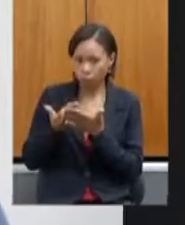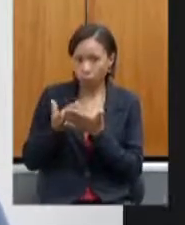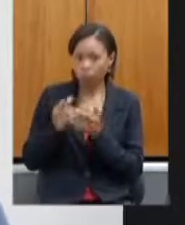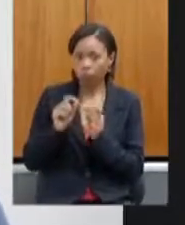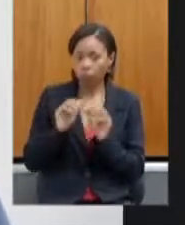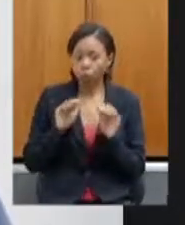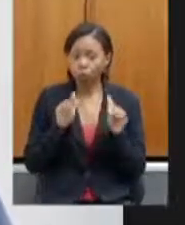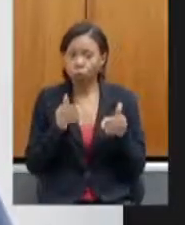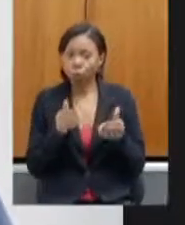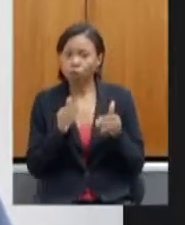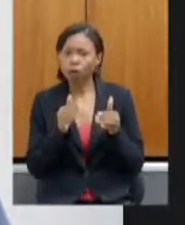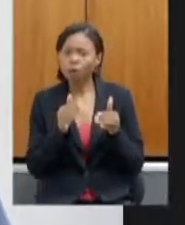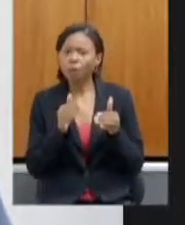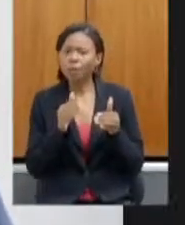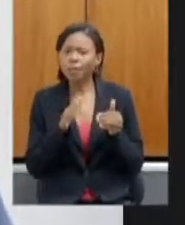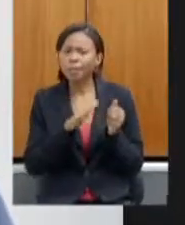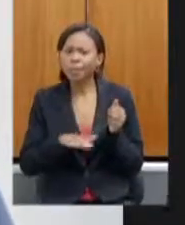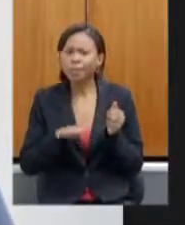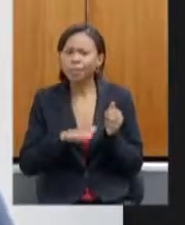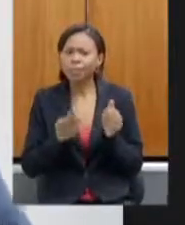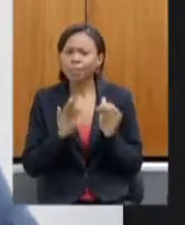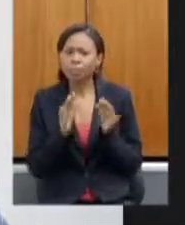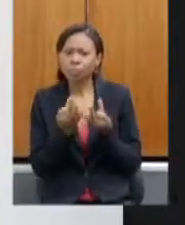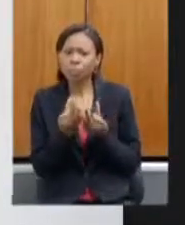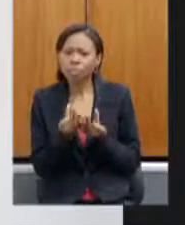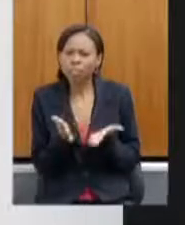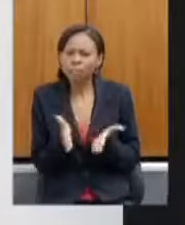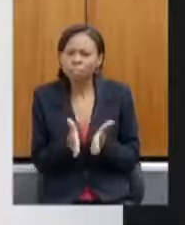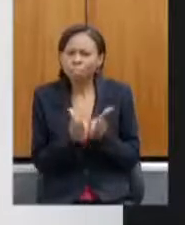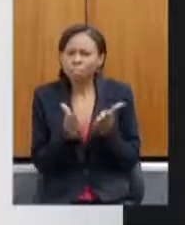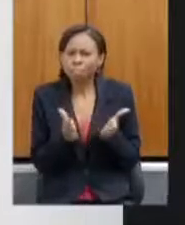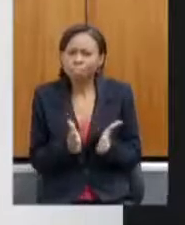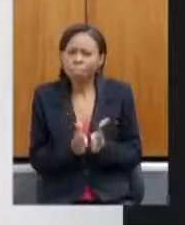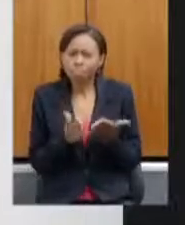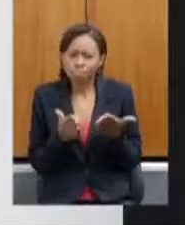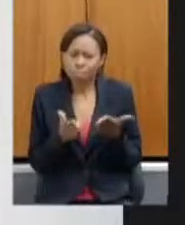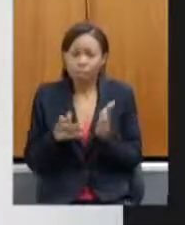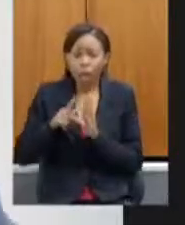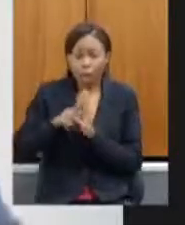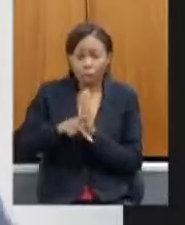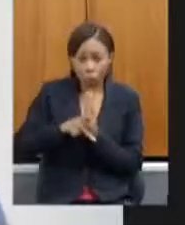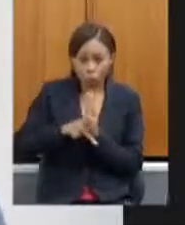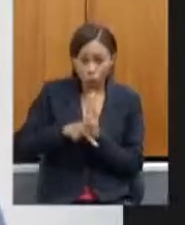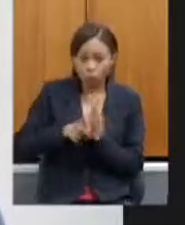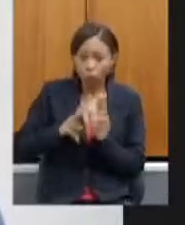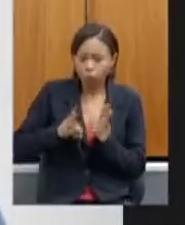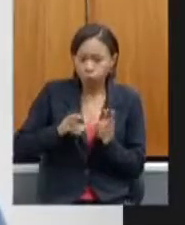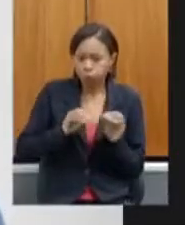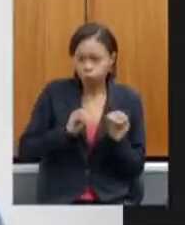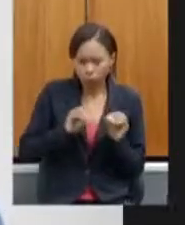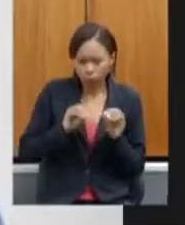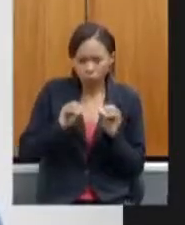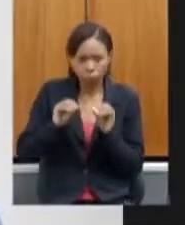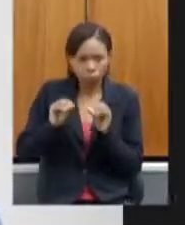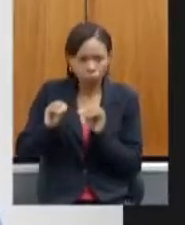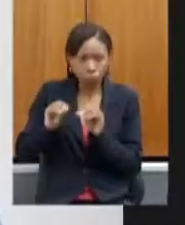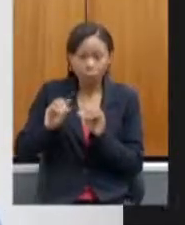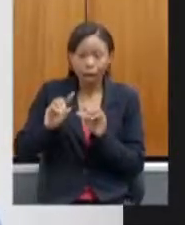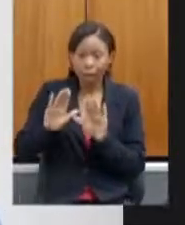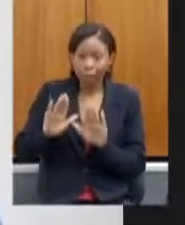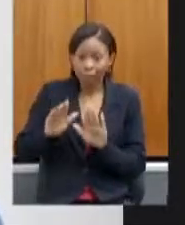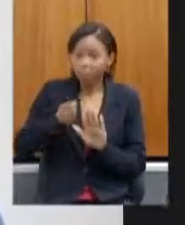pobreza. Esse programa foi prorrogado e depois, antes do seu término, com recursos